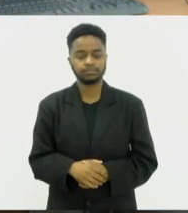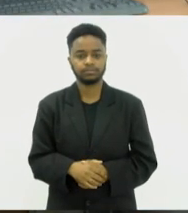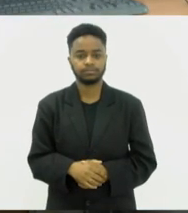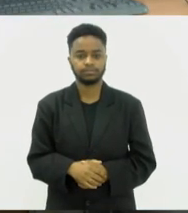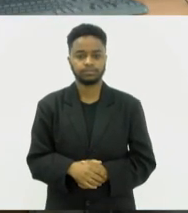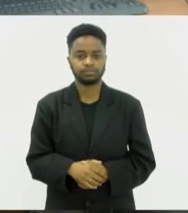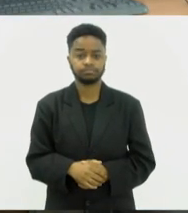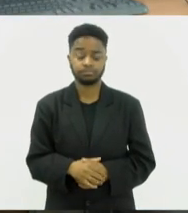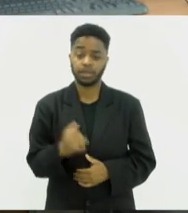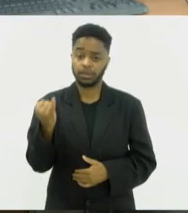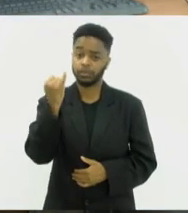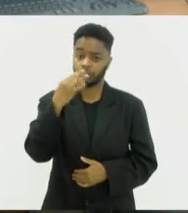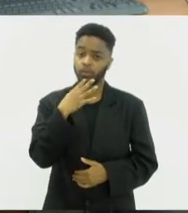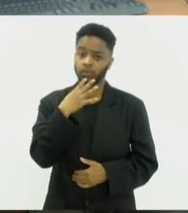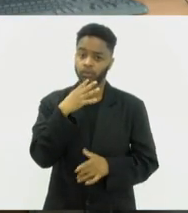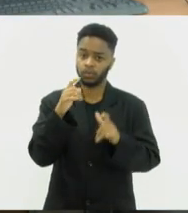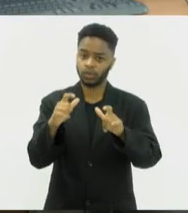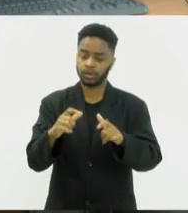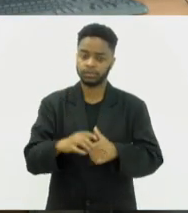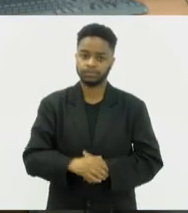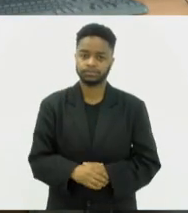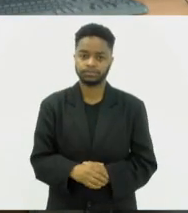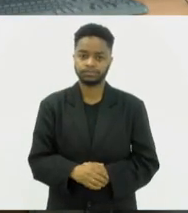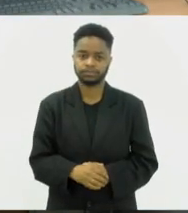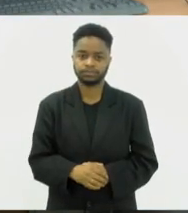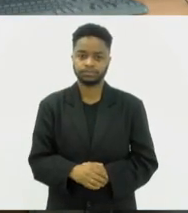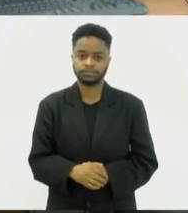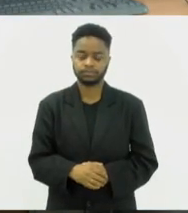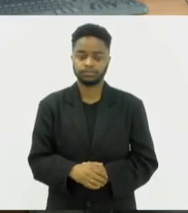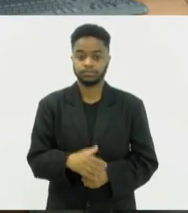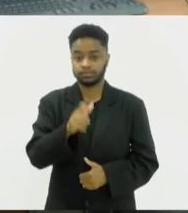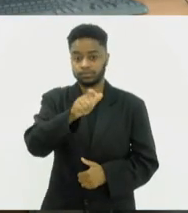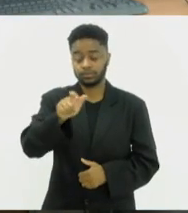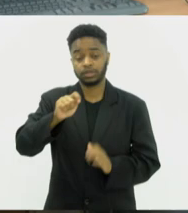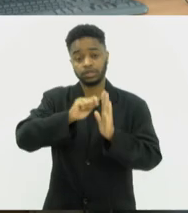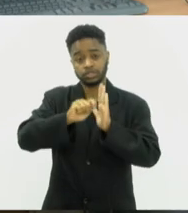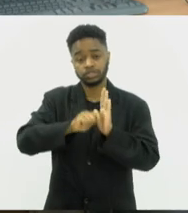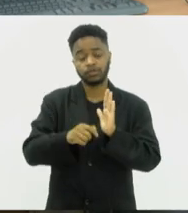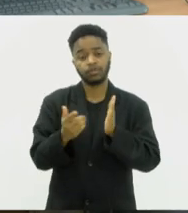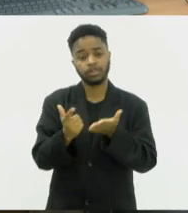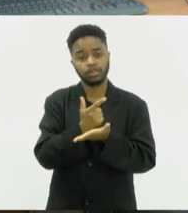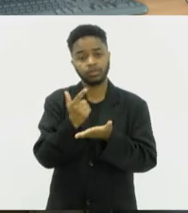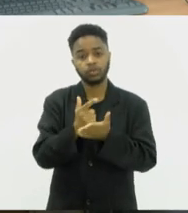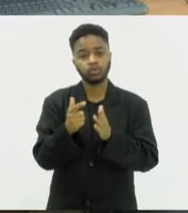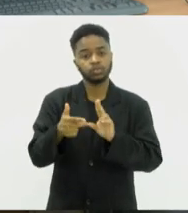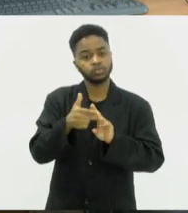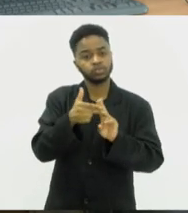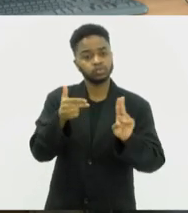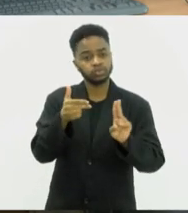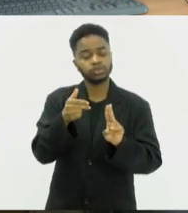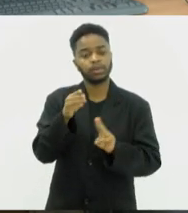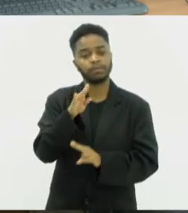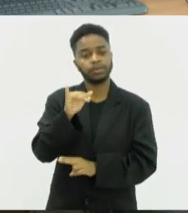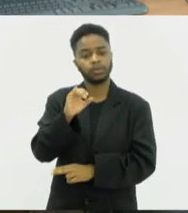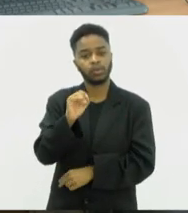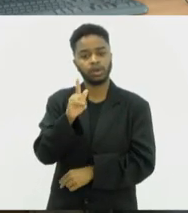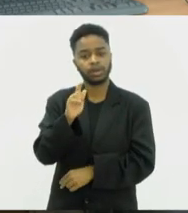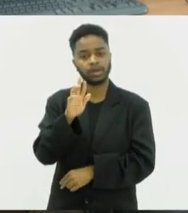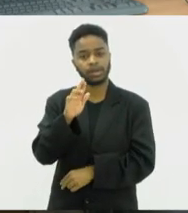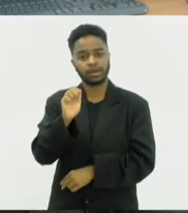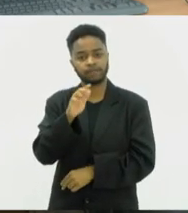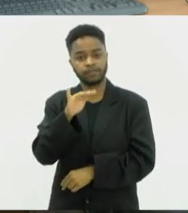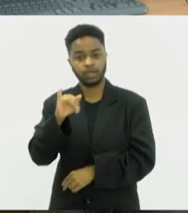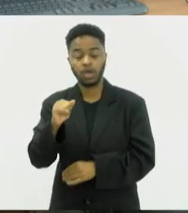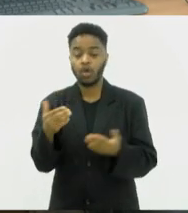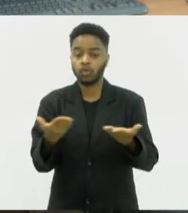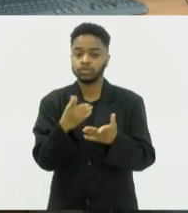É, vale a pena conhecer o lugar. Os autores do livro SUS, uma biografia, vão realizar um encontro hoje à noite para